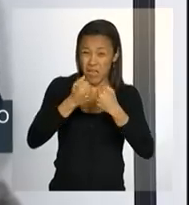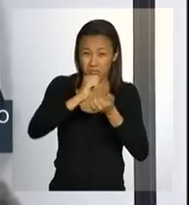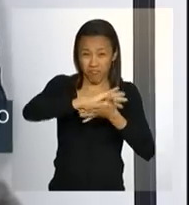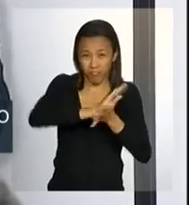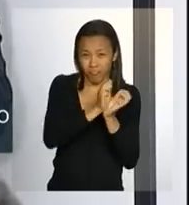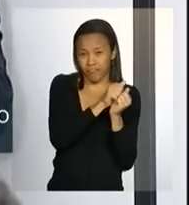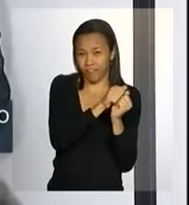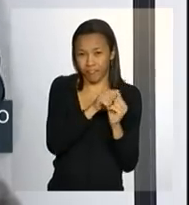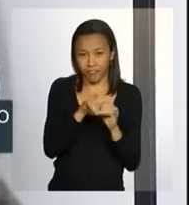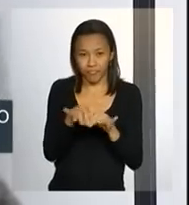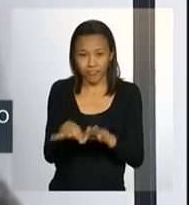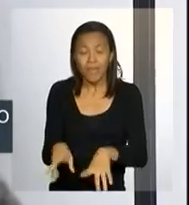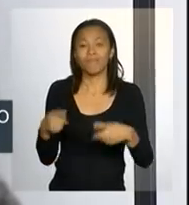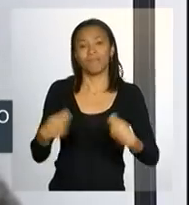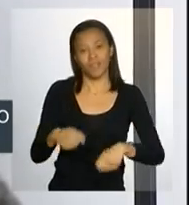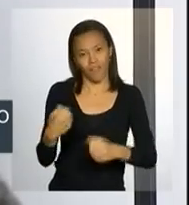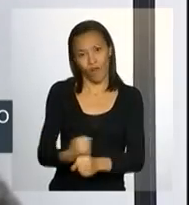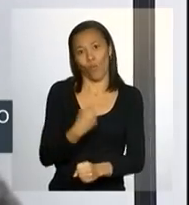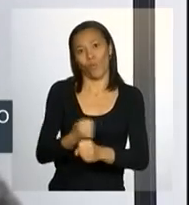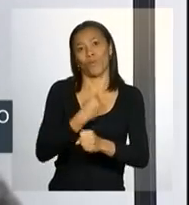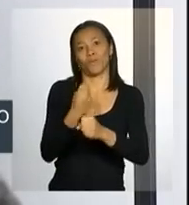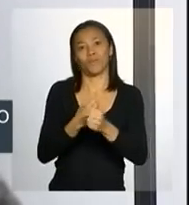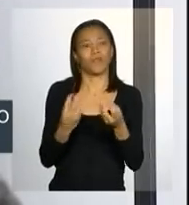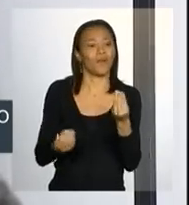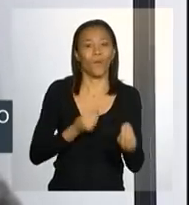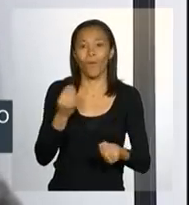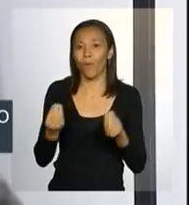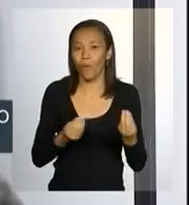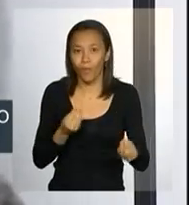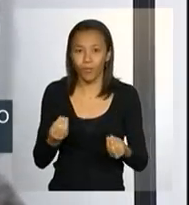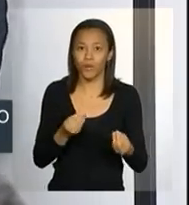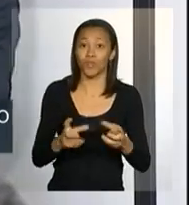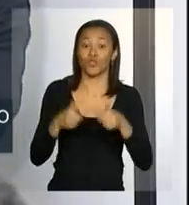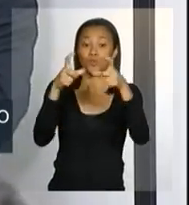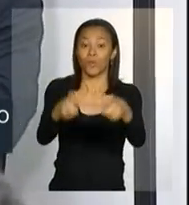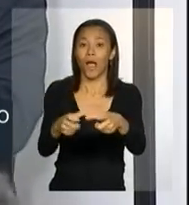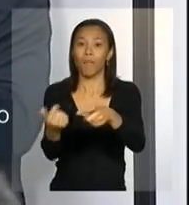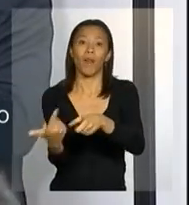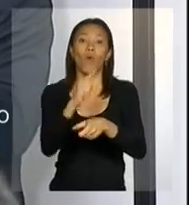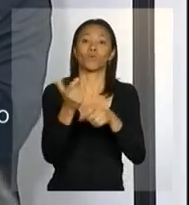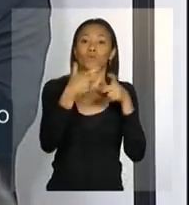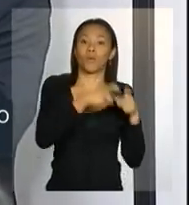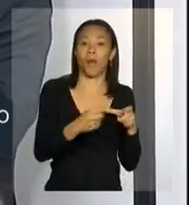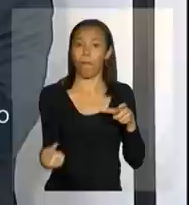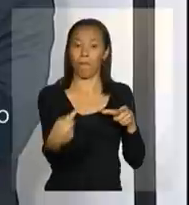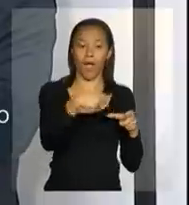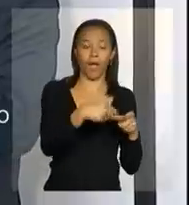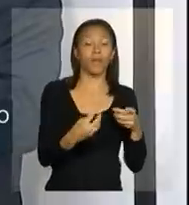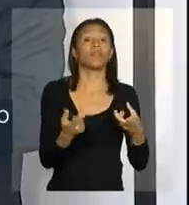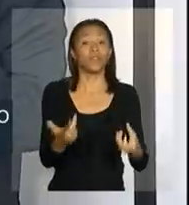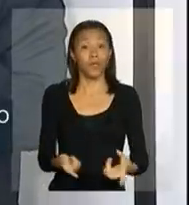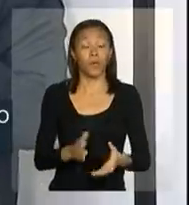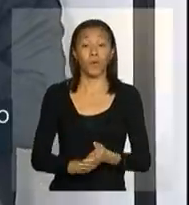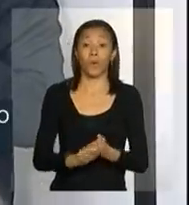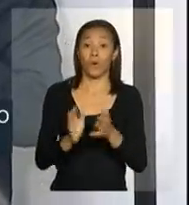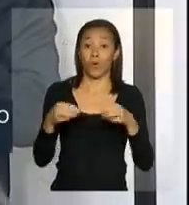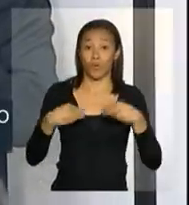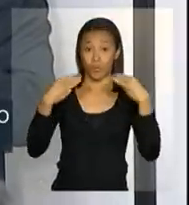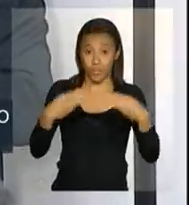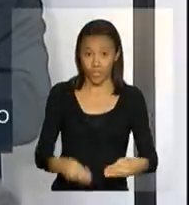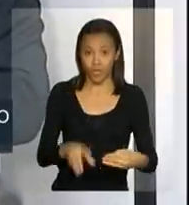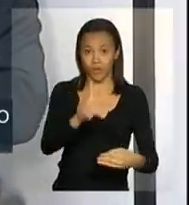vezes, pontes precisavam ser relocadas de uma região para outra. Então, o Ministério da Defesa está